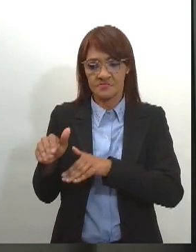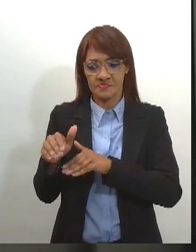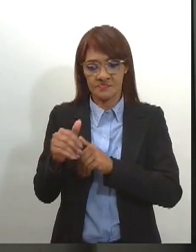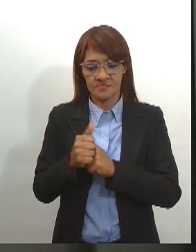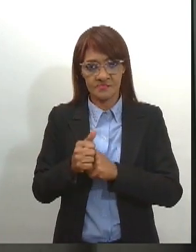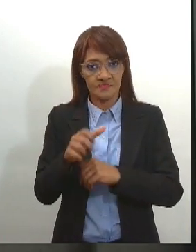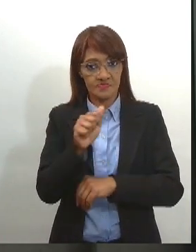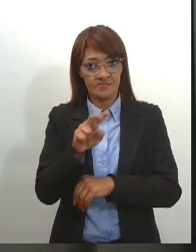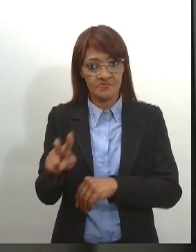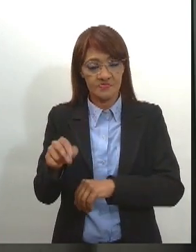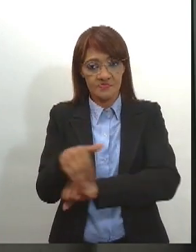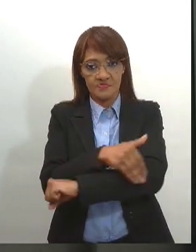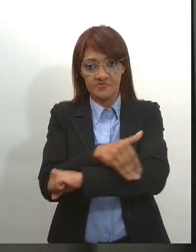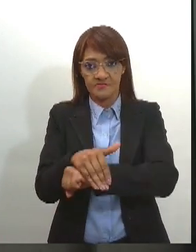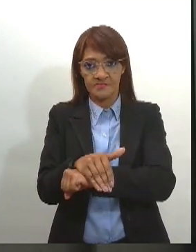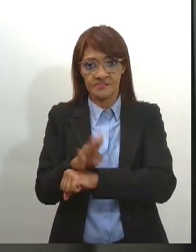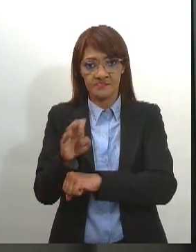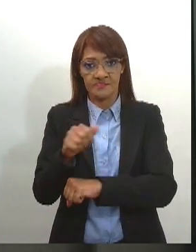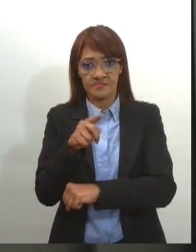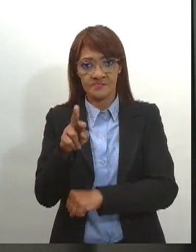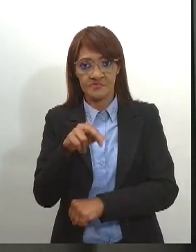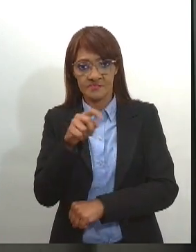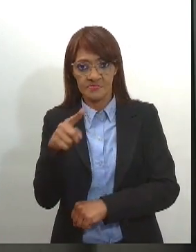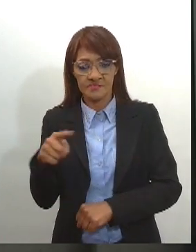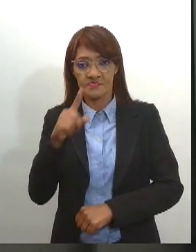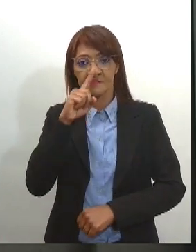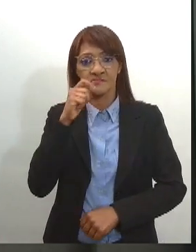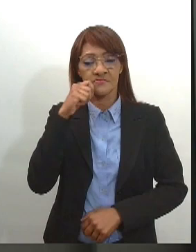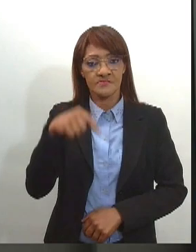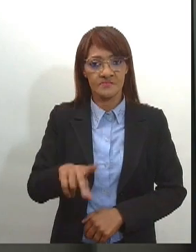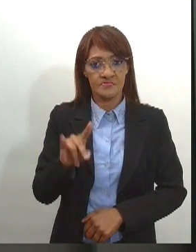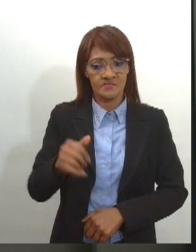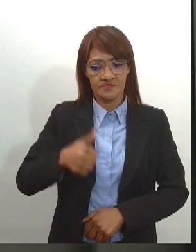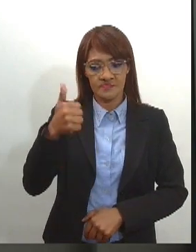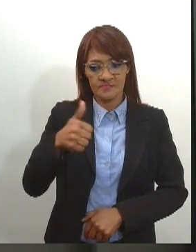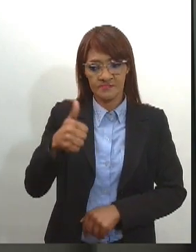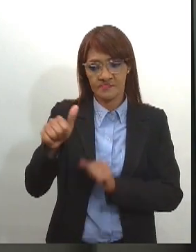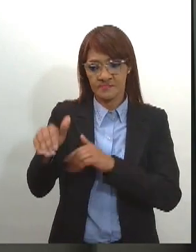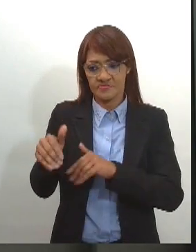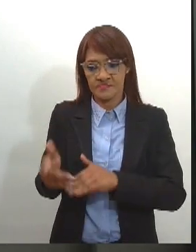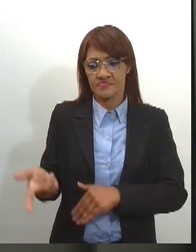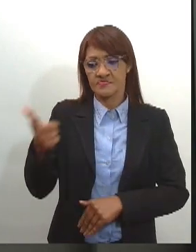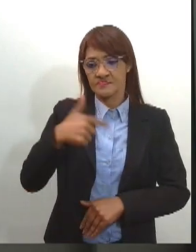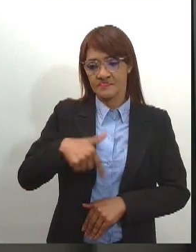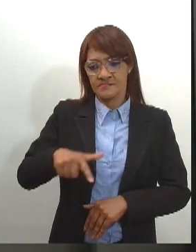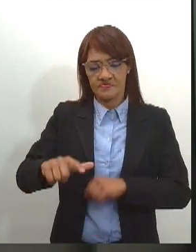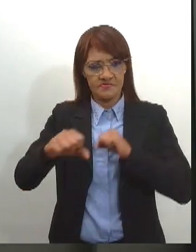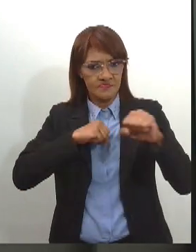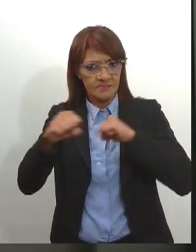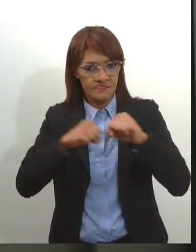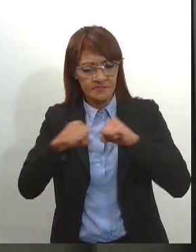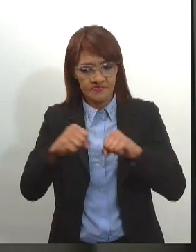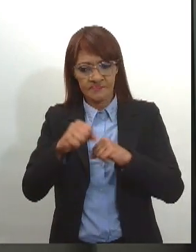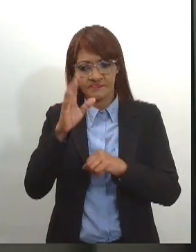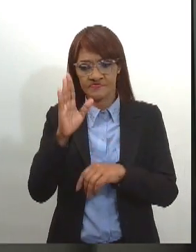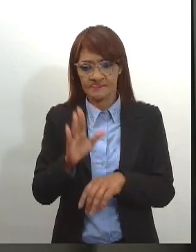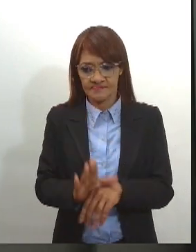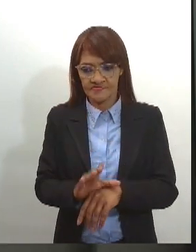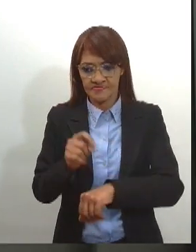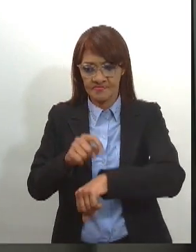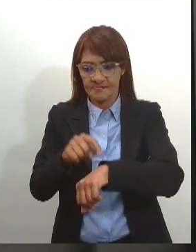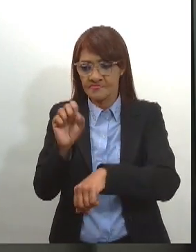Maruim, em Aracaju. No dia 1º de setembro, acontece mais uma edição da Corrida do Fogo Simbólico, a partir das 8 horas,